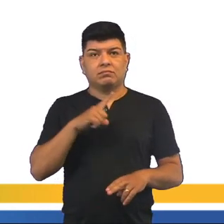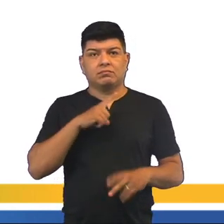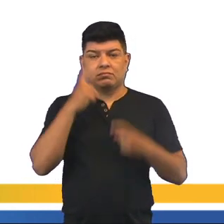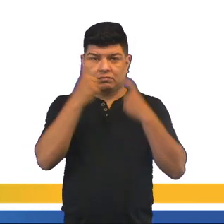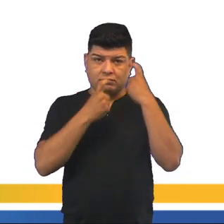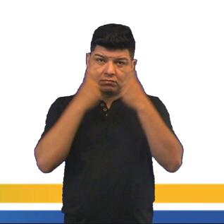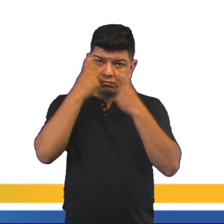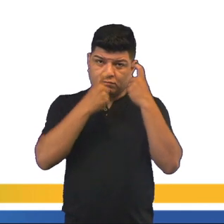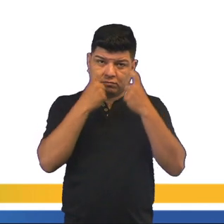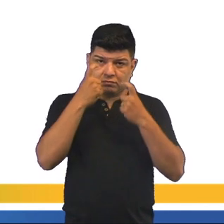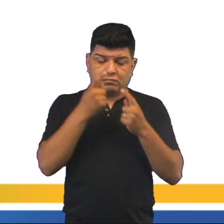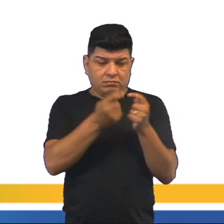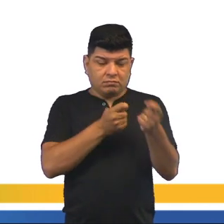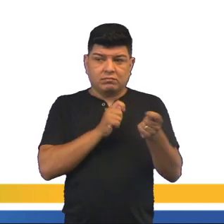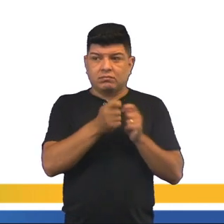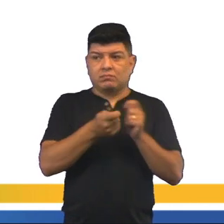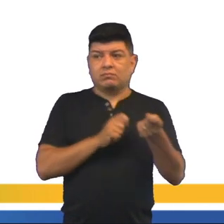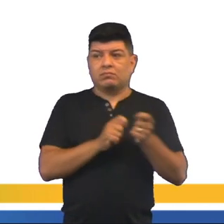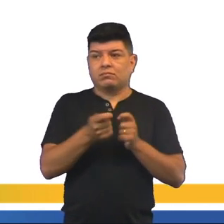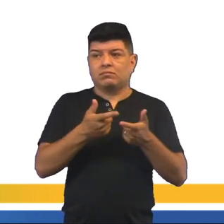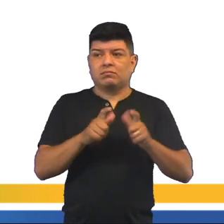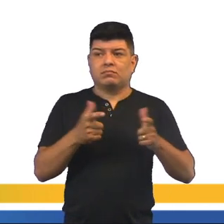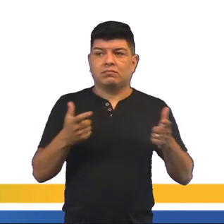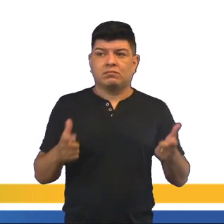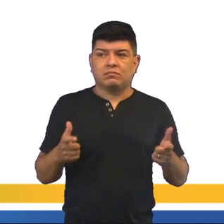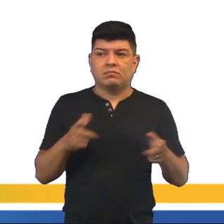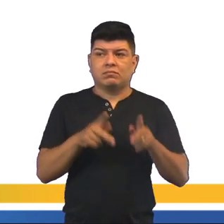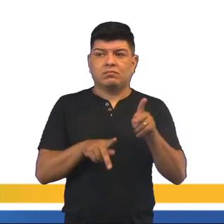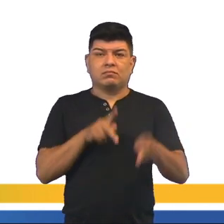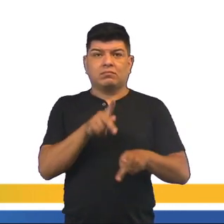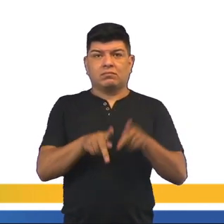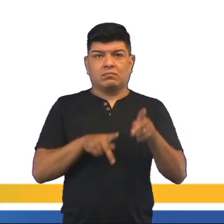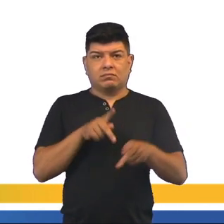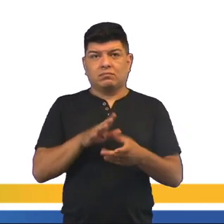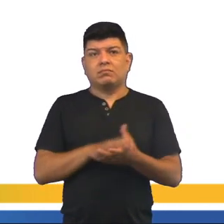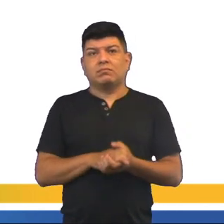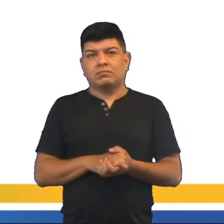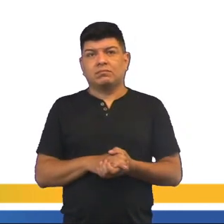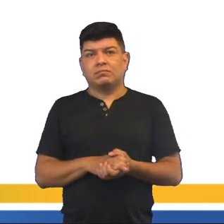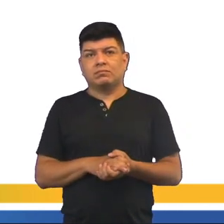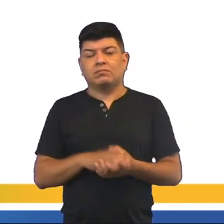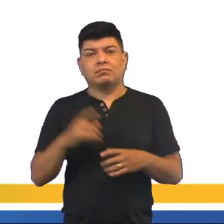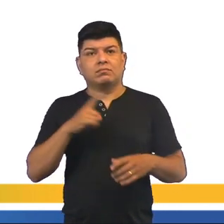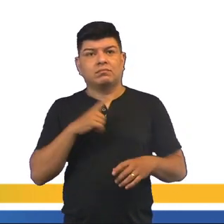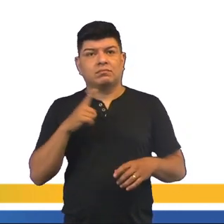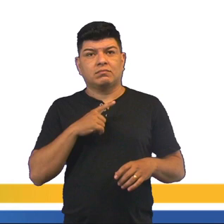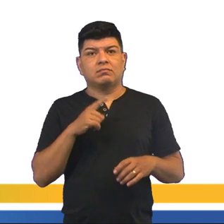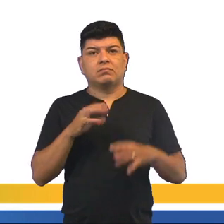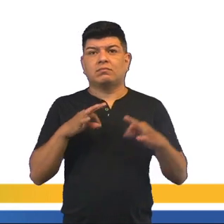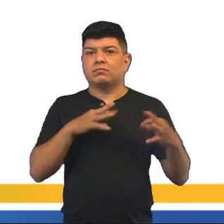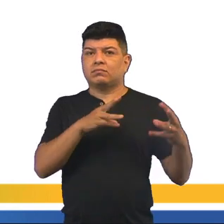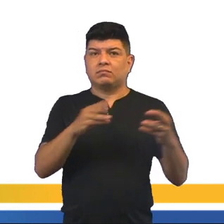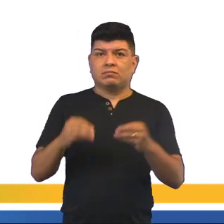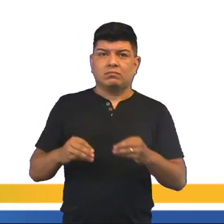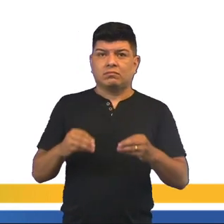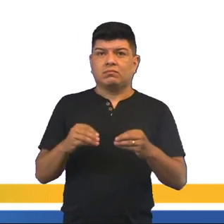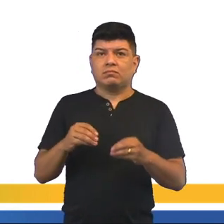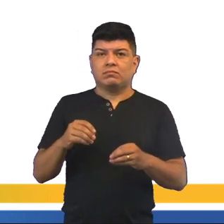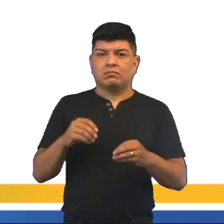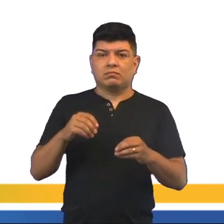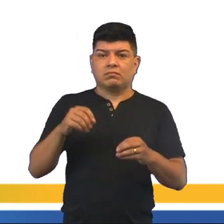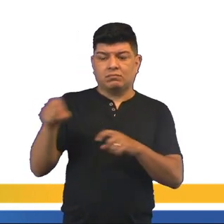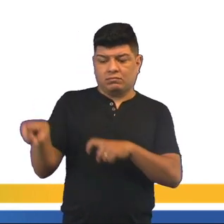essa preocupação em controlar esse crescimento populacional. Então, ele disse que haveria um momento em que toda a área